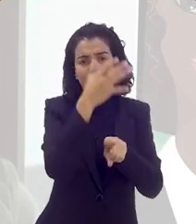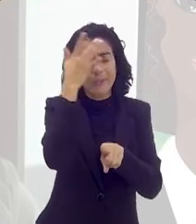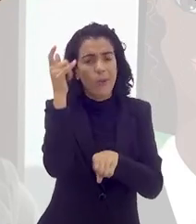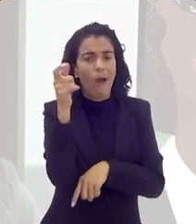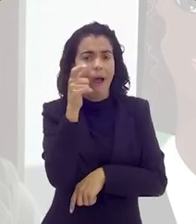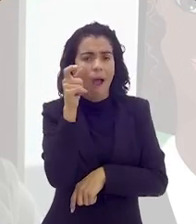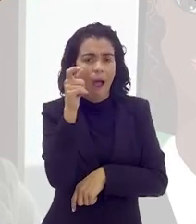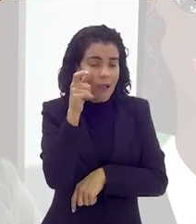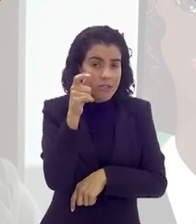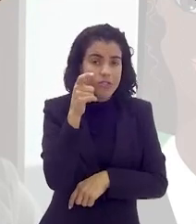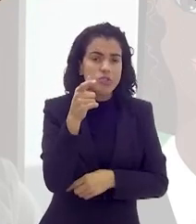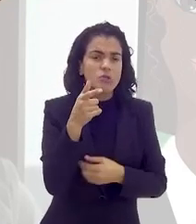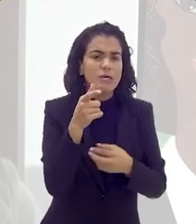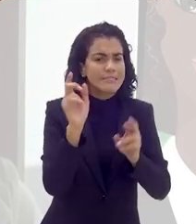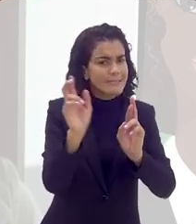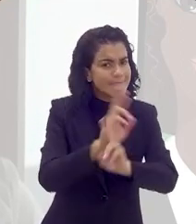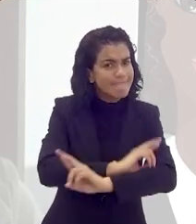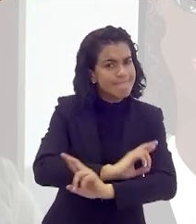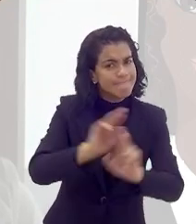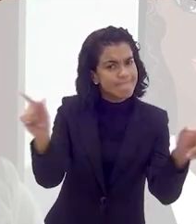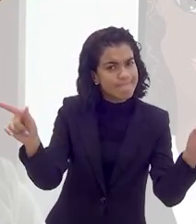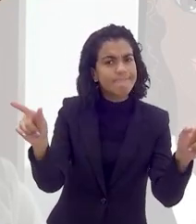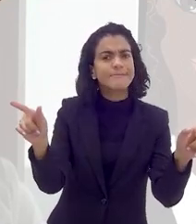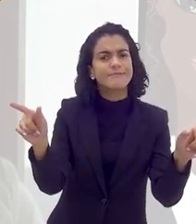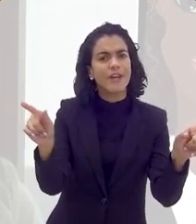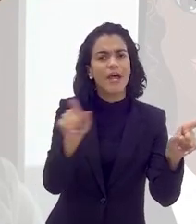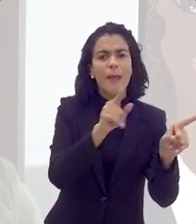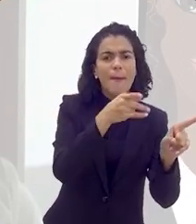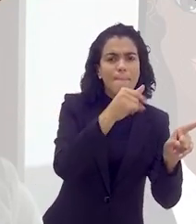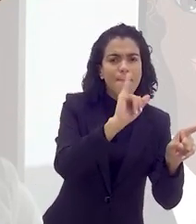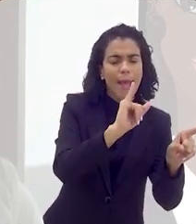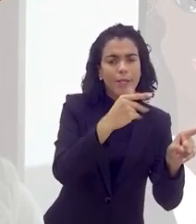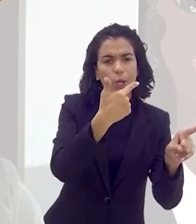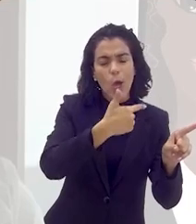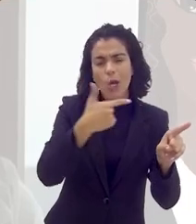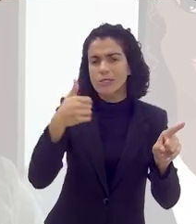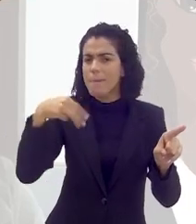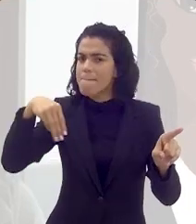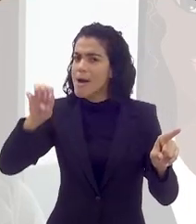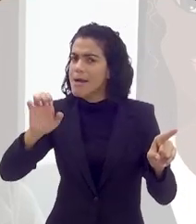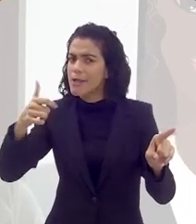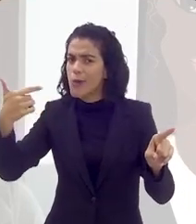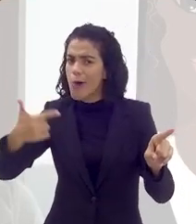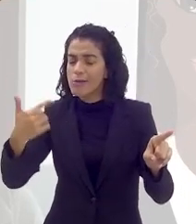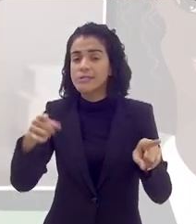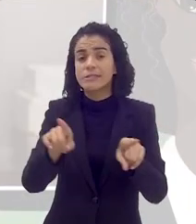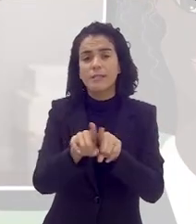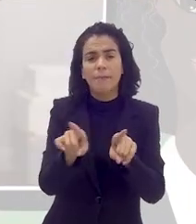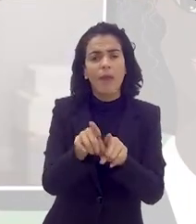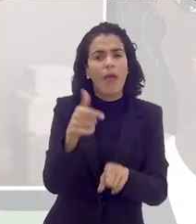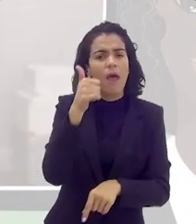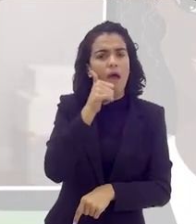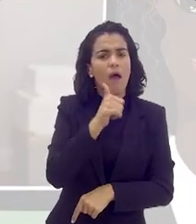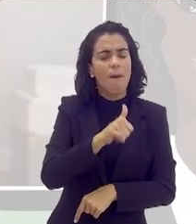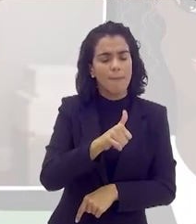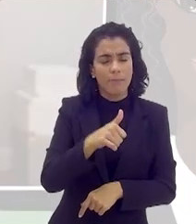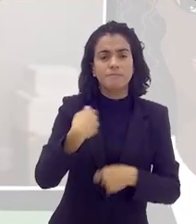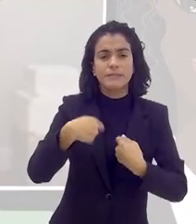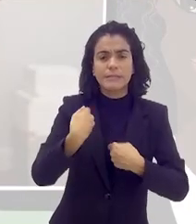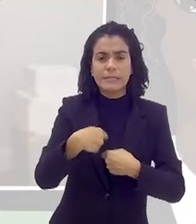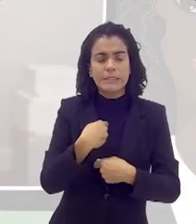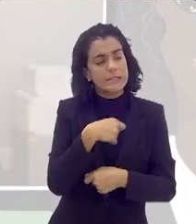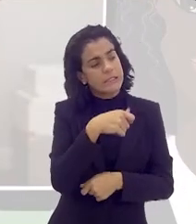para quem está nos assistindo, essa disparidade, né, como a Ana Paula falou, da mulher ter que se colocar, avaliando as